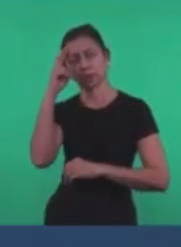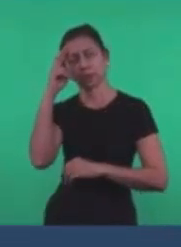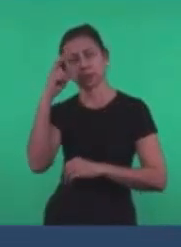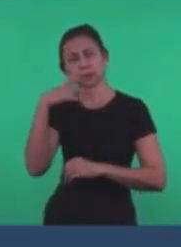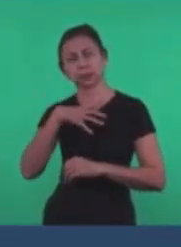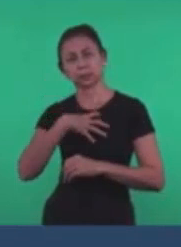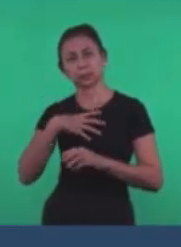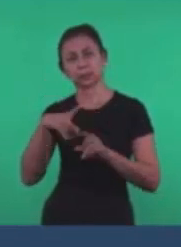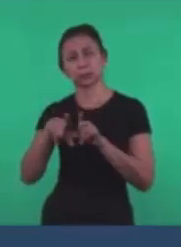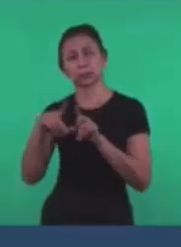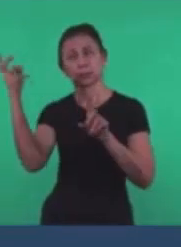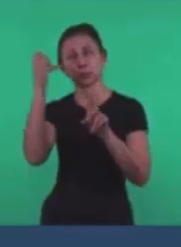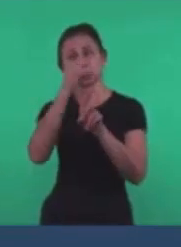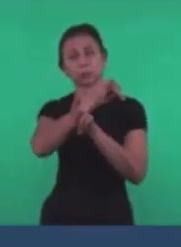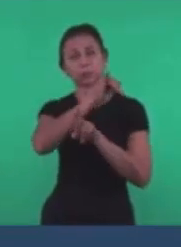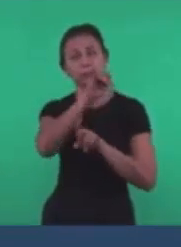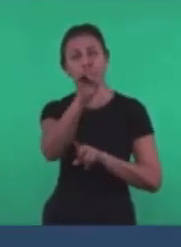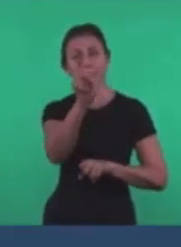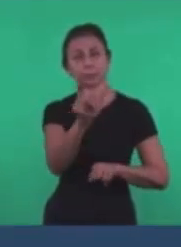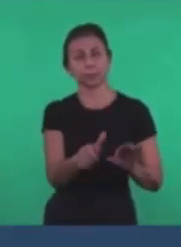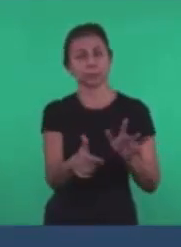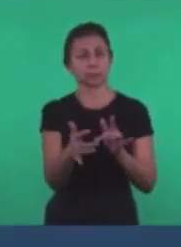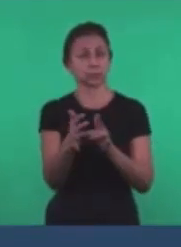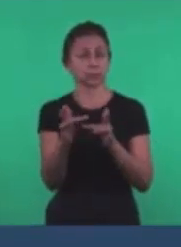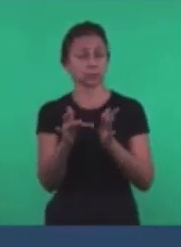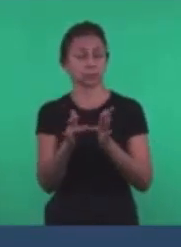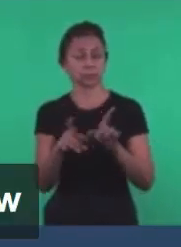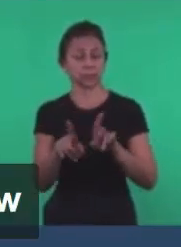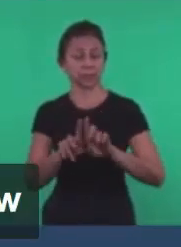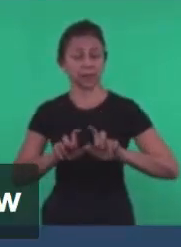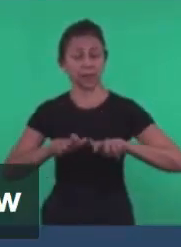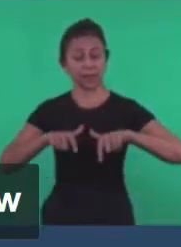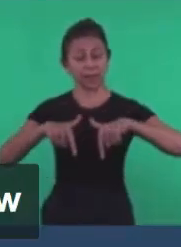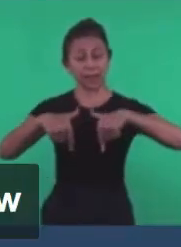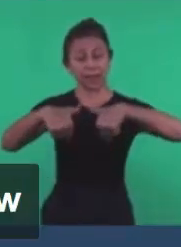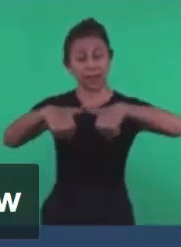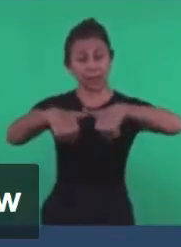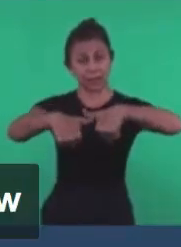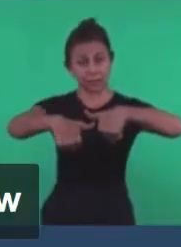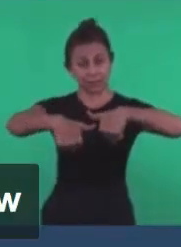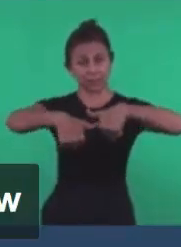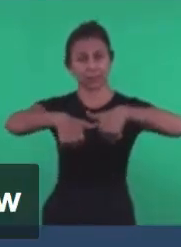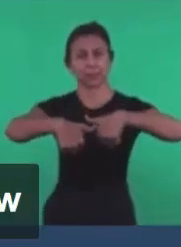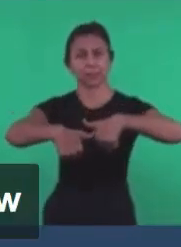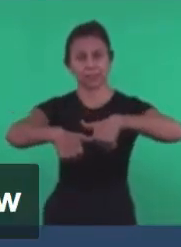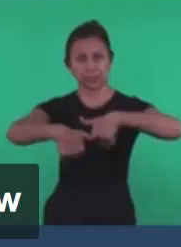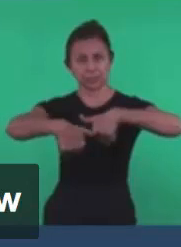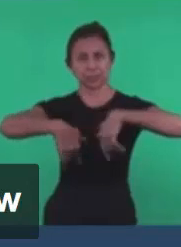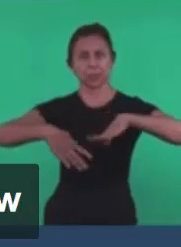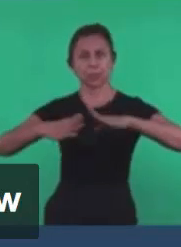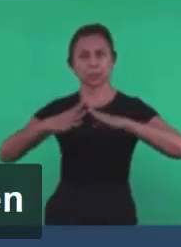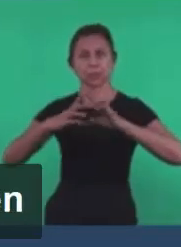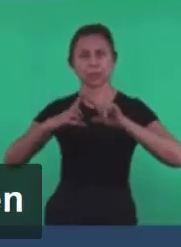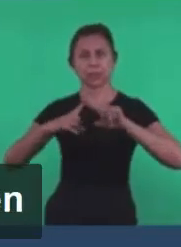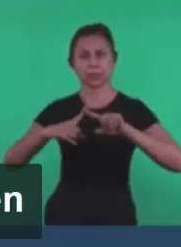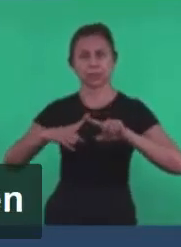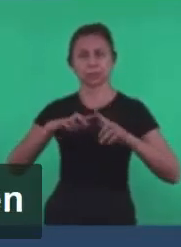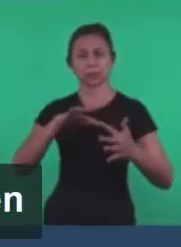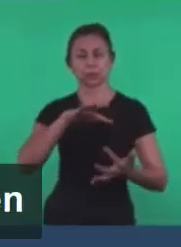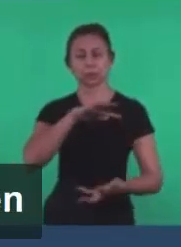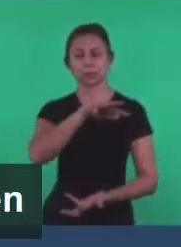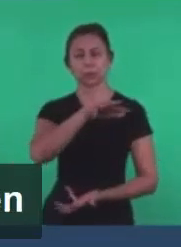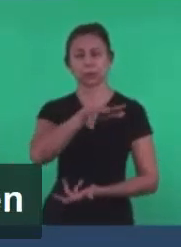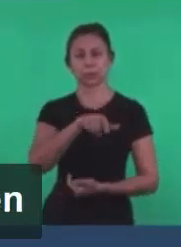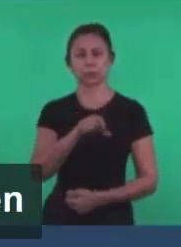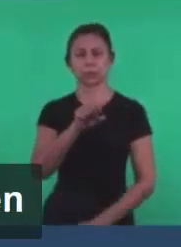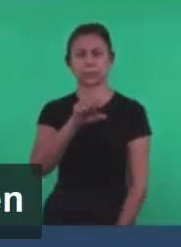respeito Do senhor Jesus E de sua ação Em todo o tempo De existência Da igreja Agora a resposta É